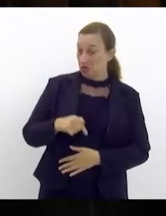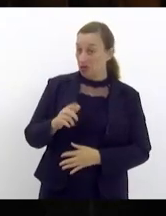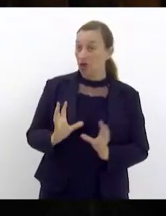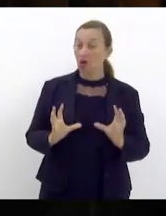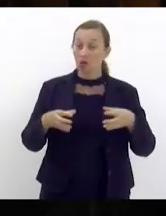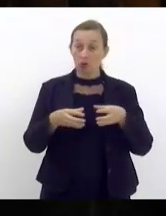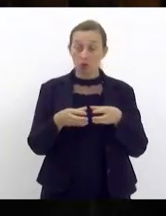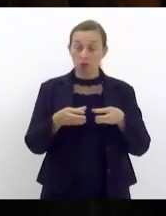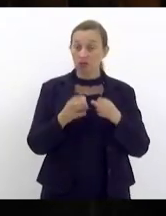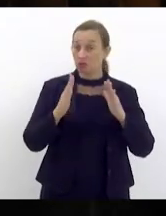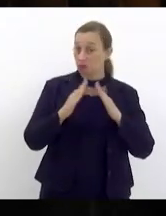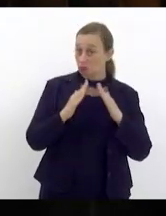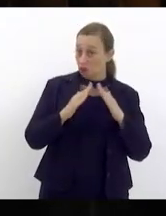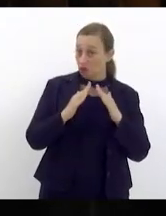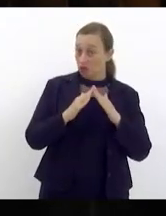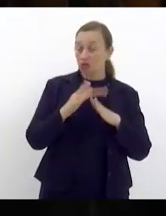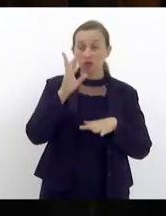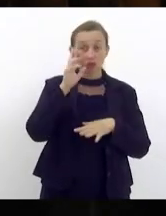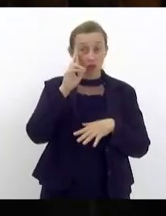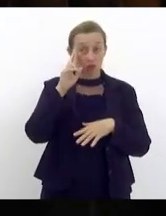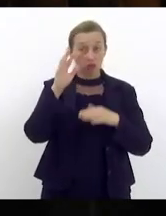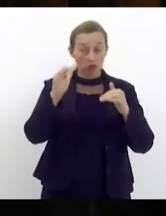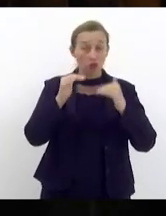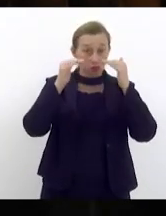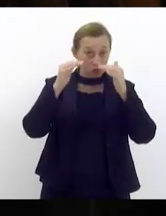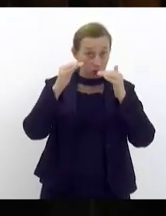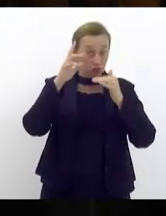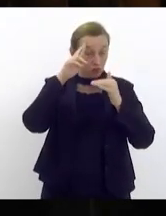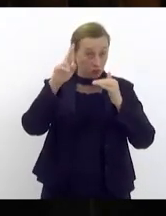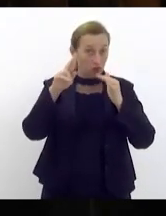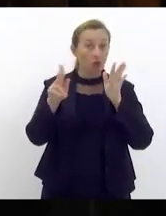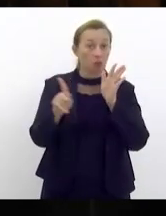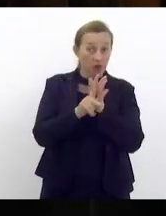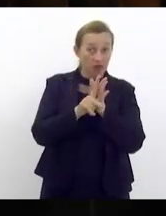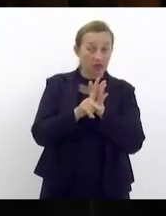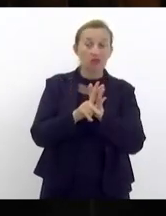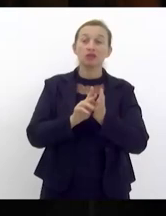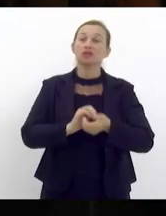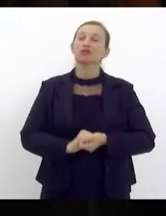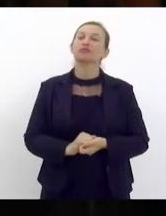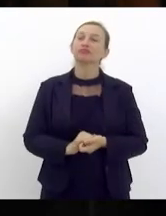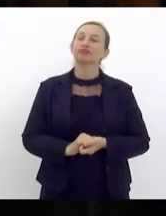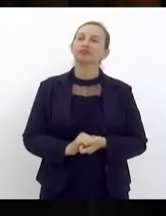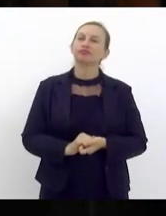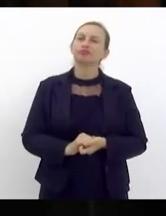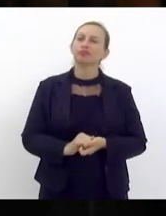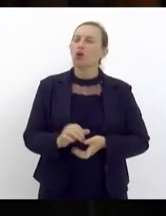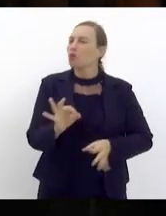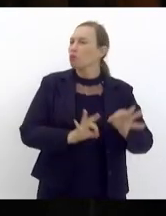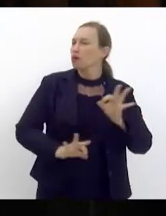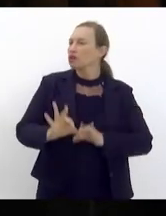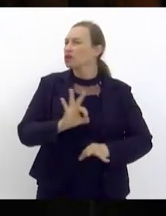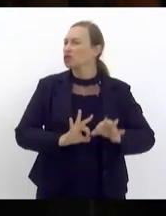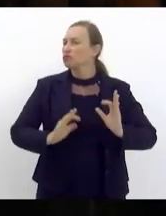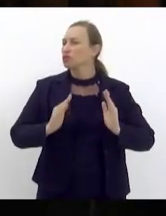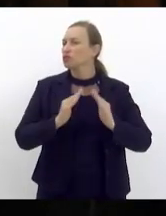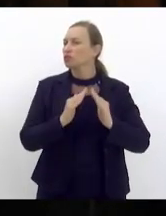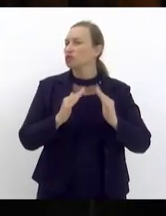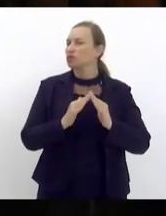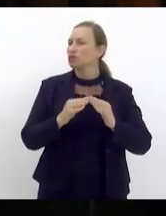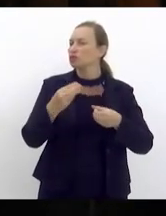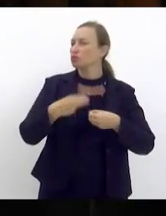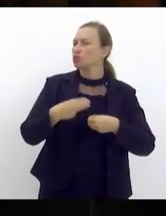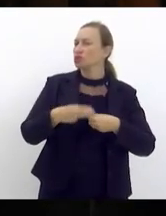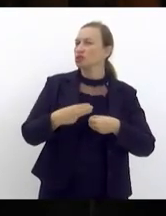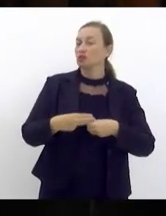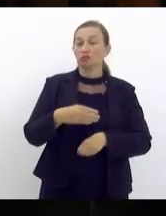de habitação que vossa excelência faz parte e preside um planejamento habitacional no município de